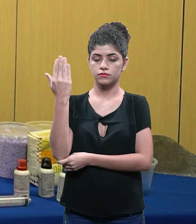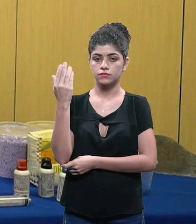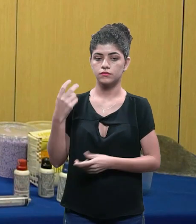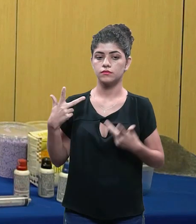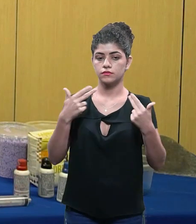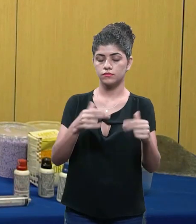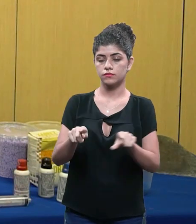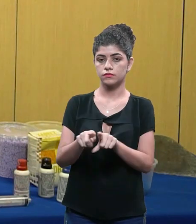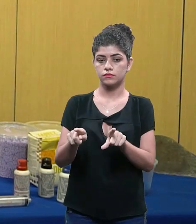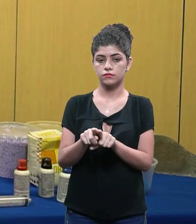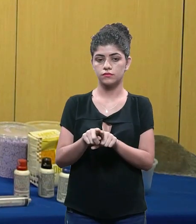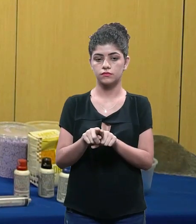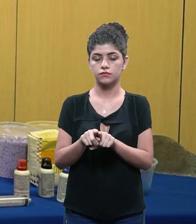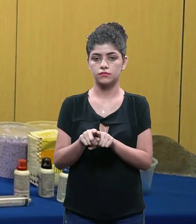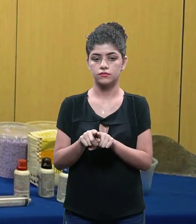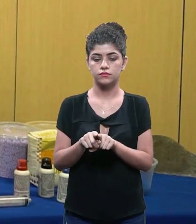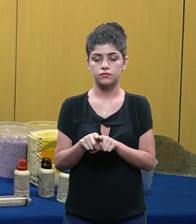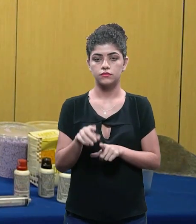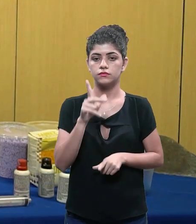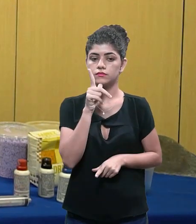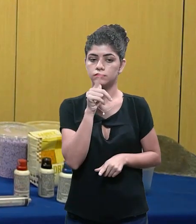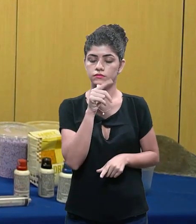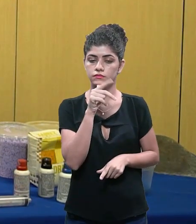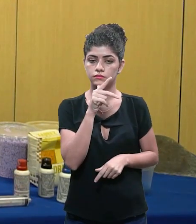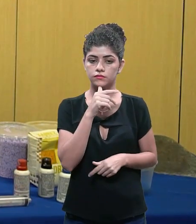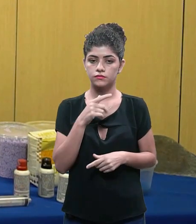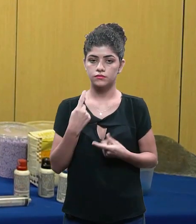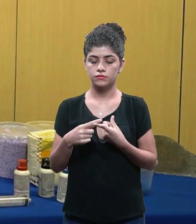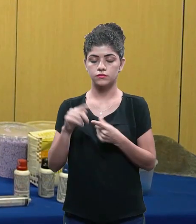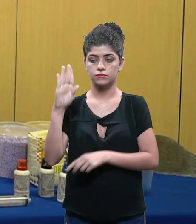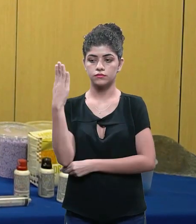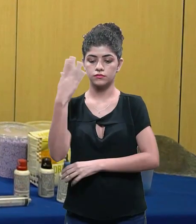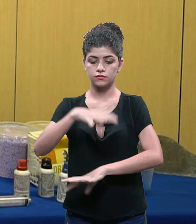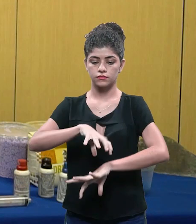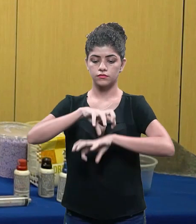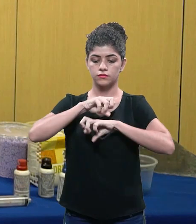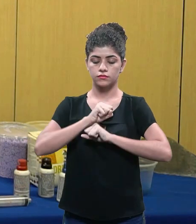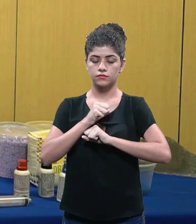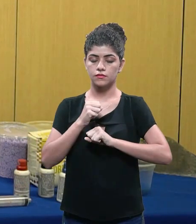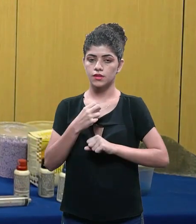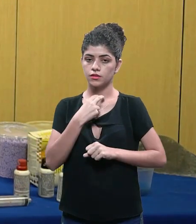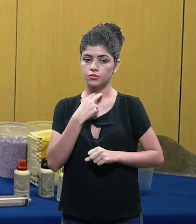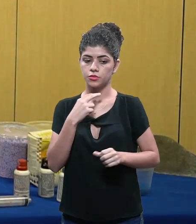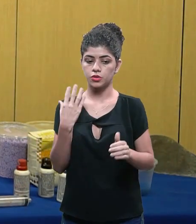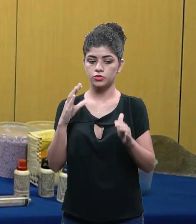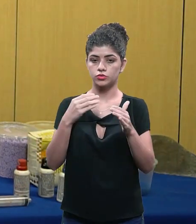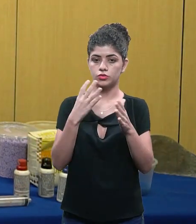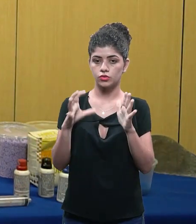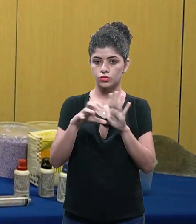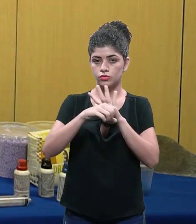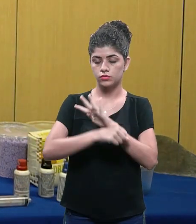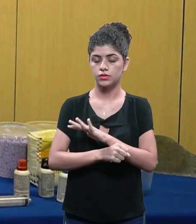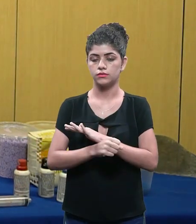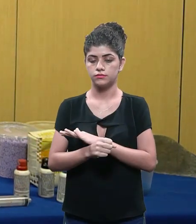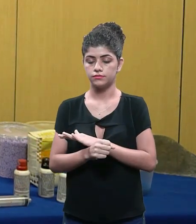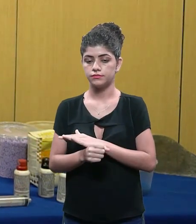você usar a mesma quantidade de madeira botar água também porque a madeira vai absorver essa água e não vai roubar